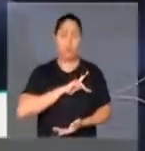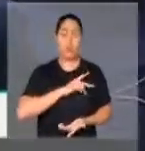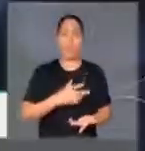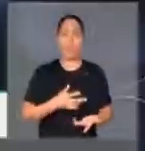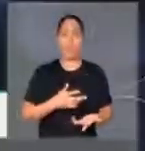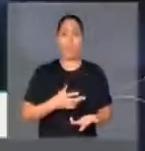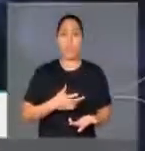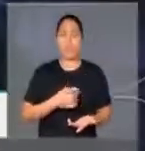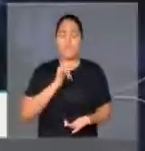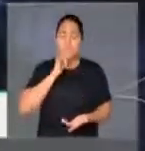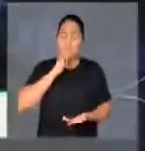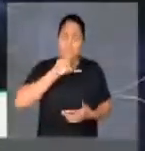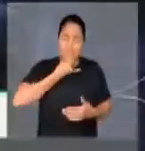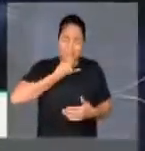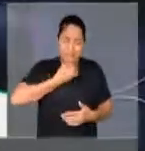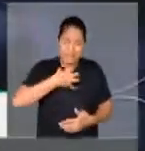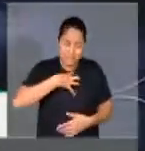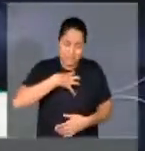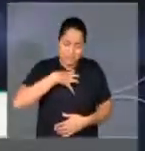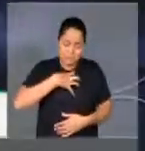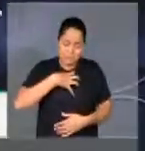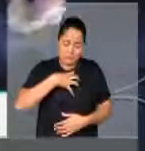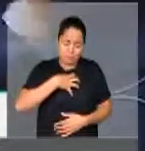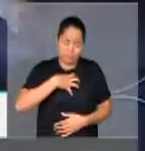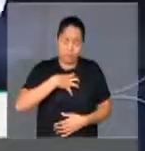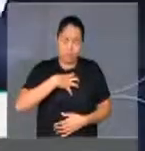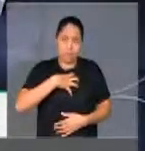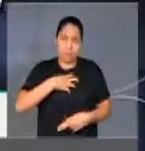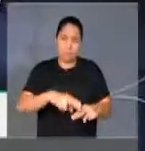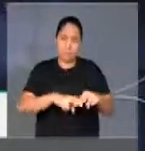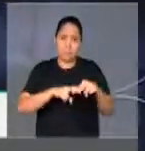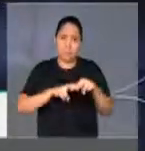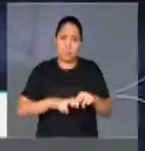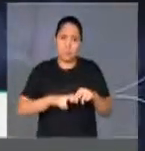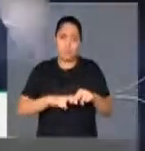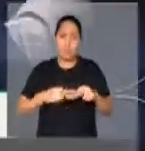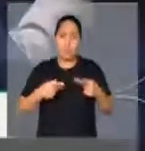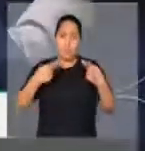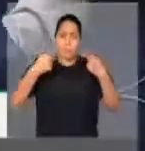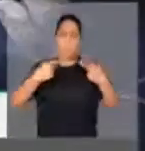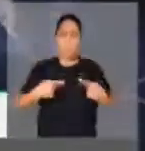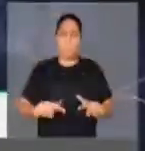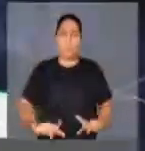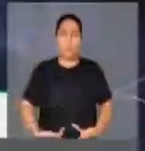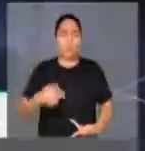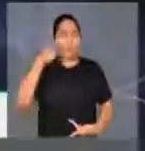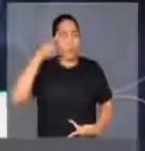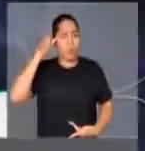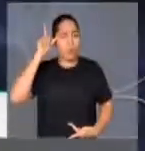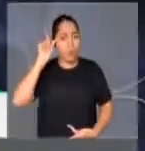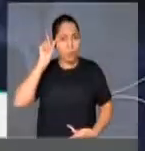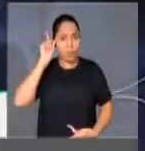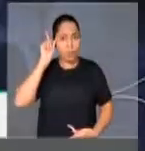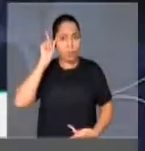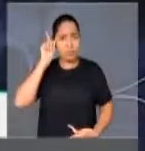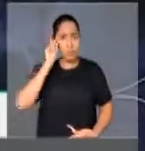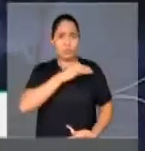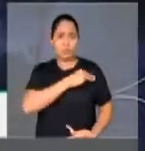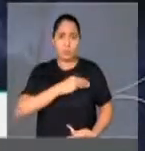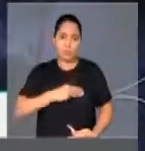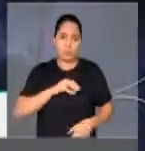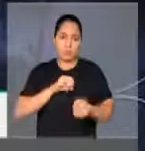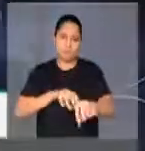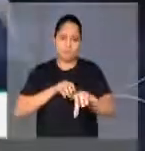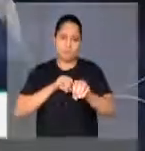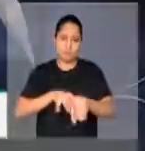lamentar profundamente a postura do Ministro da Educação ontem na audiência, na